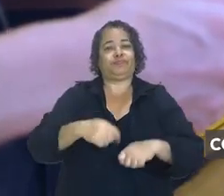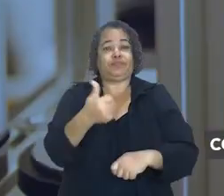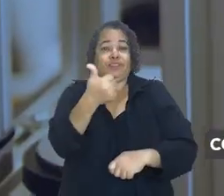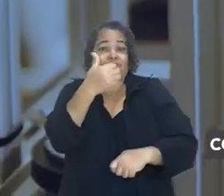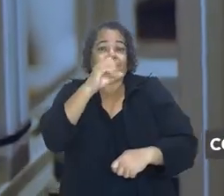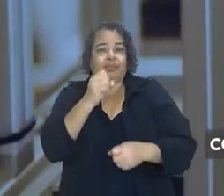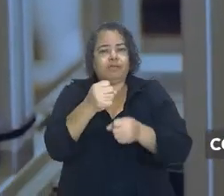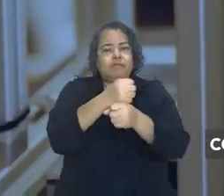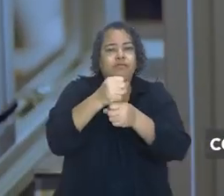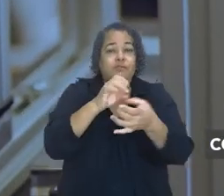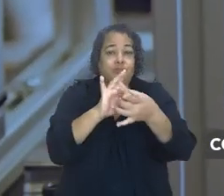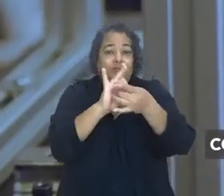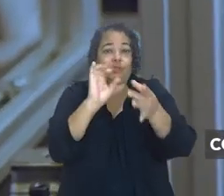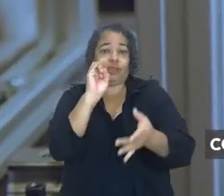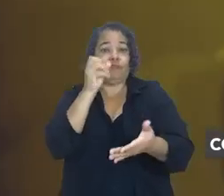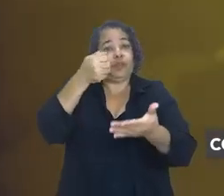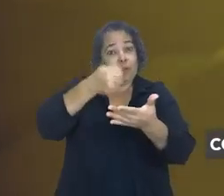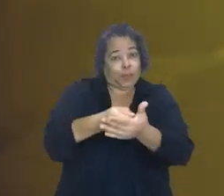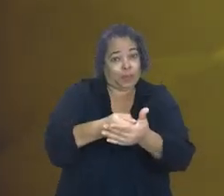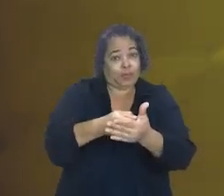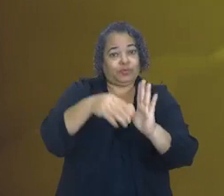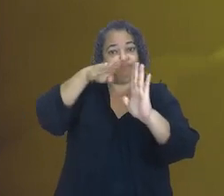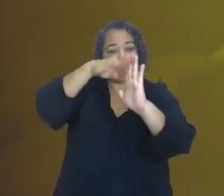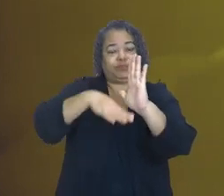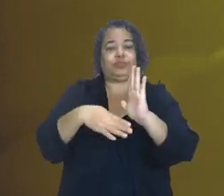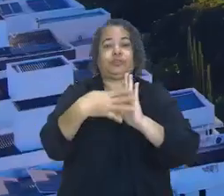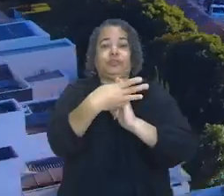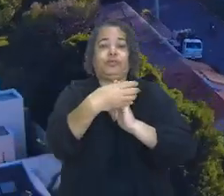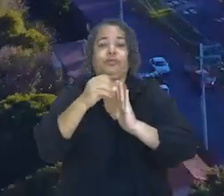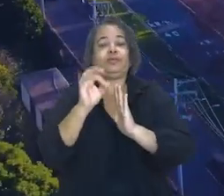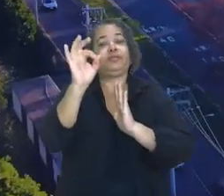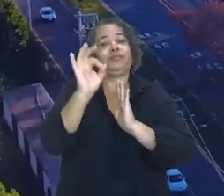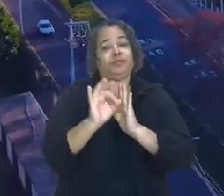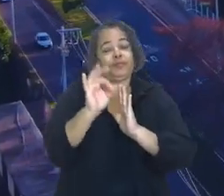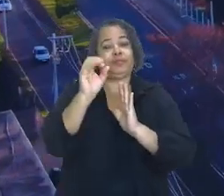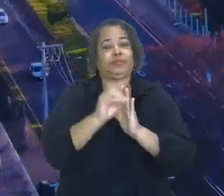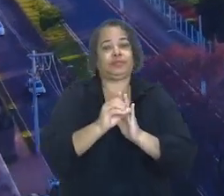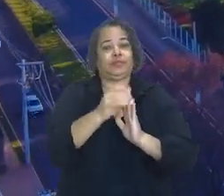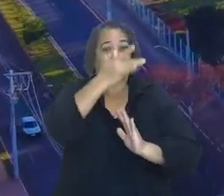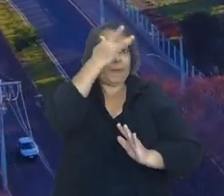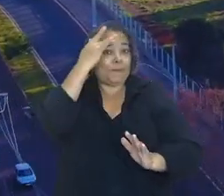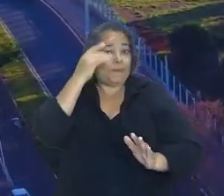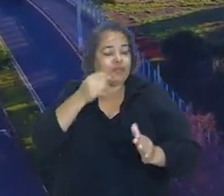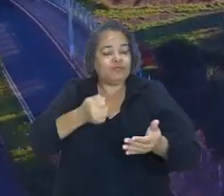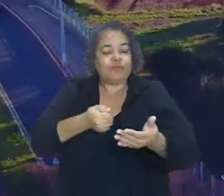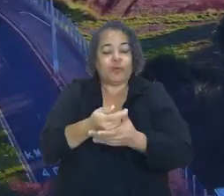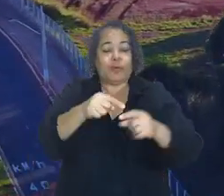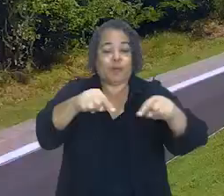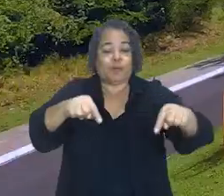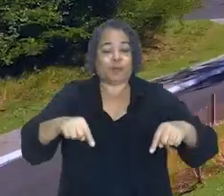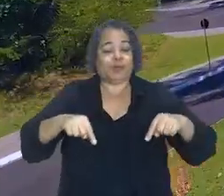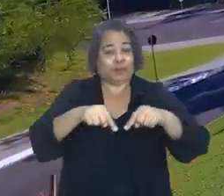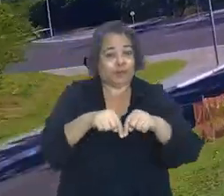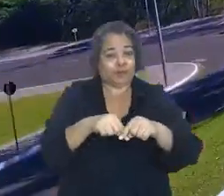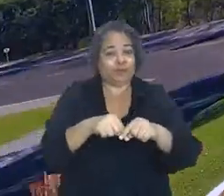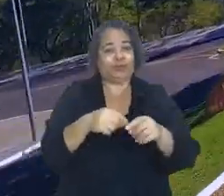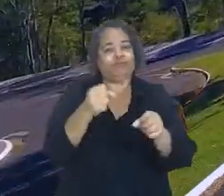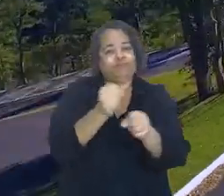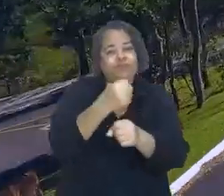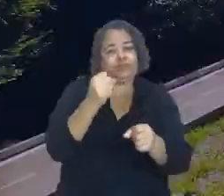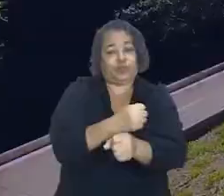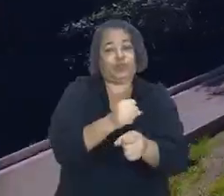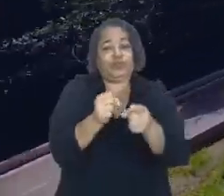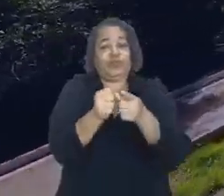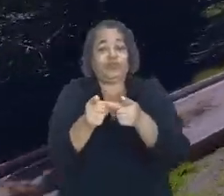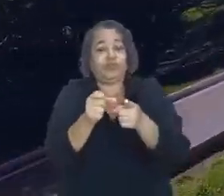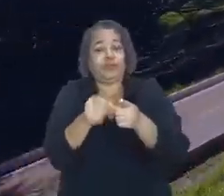incentivo que oferece isenção de IPTU por 10 anos, de ITBI e subsídio de 40% para aquisição dos lotes e a oportunidade